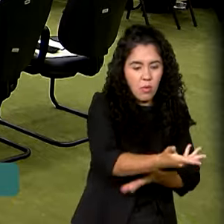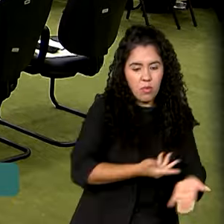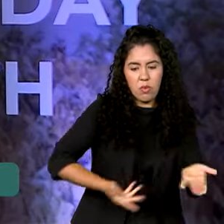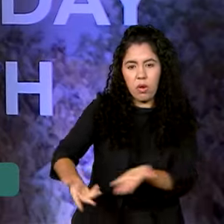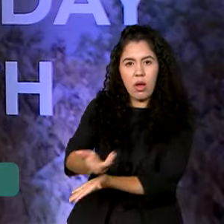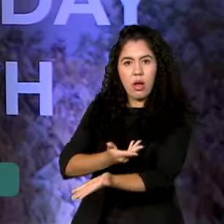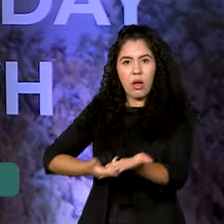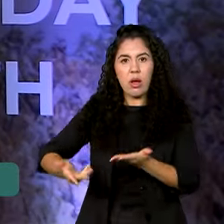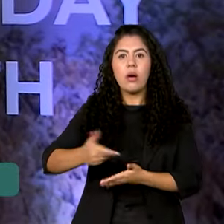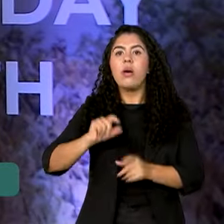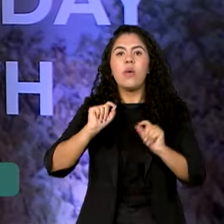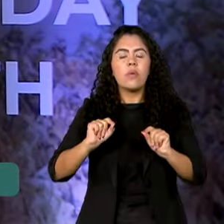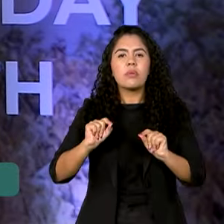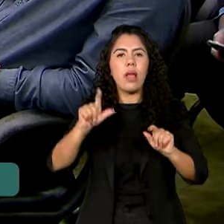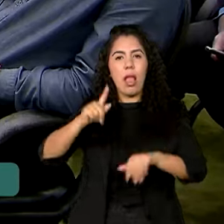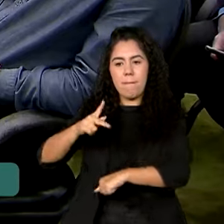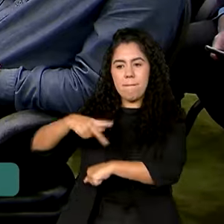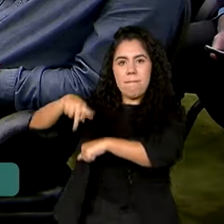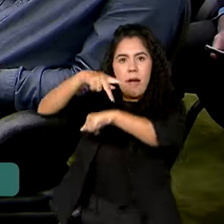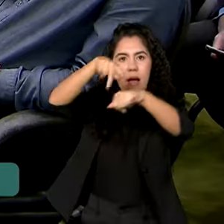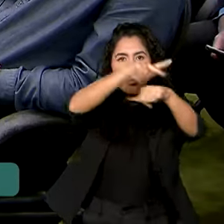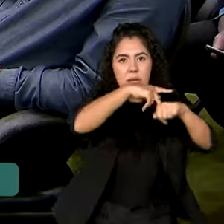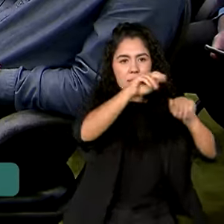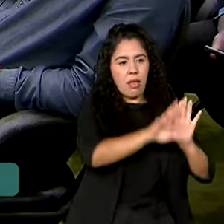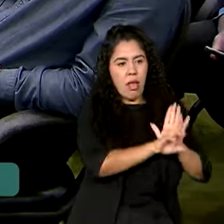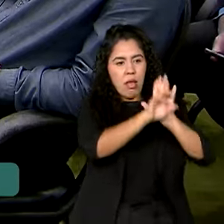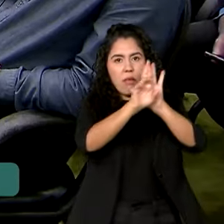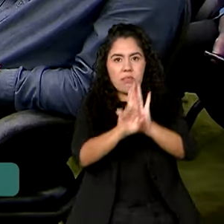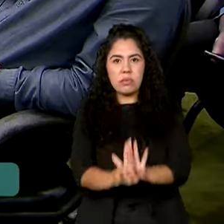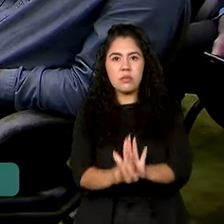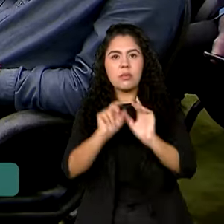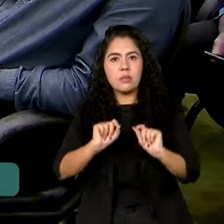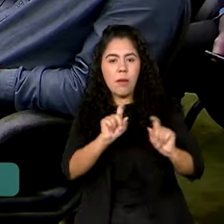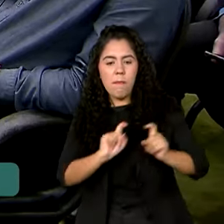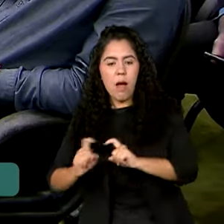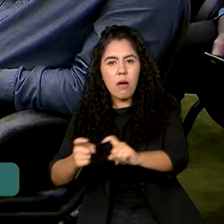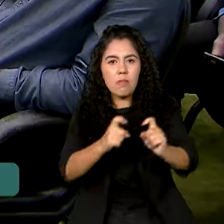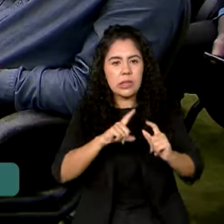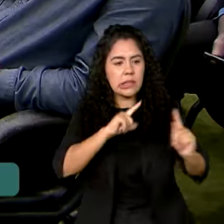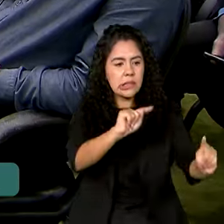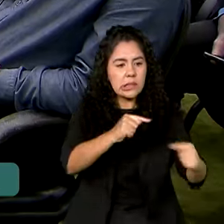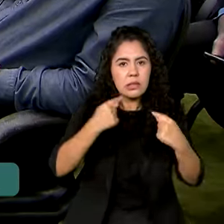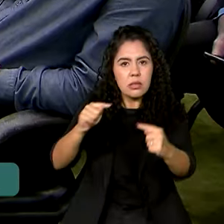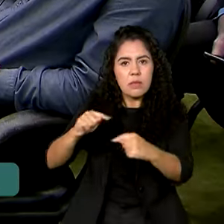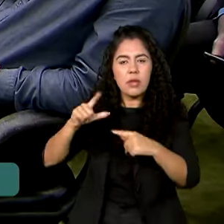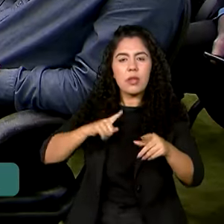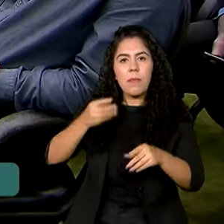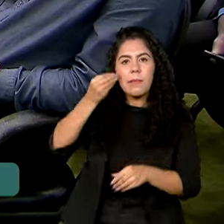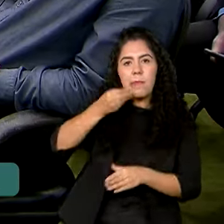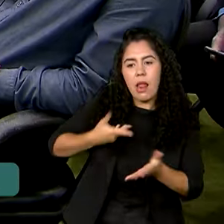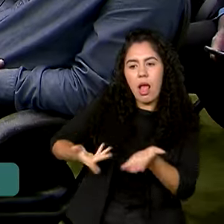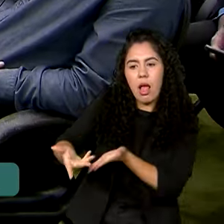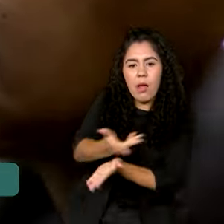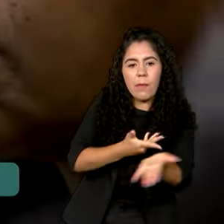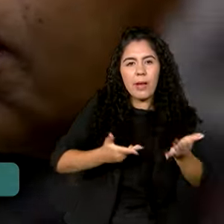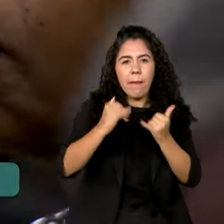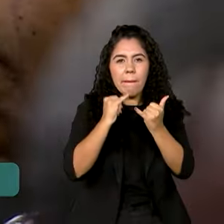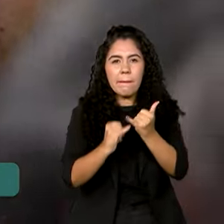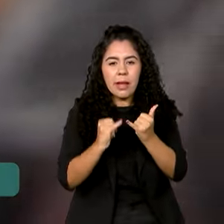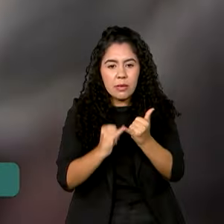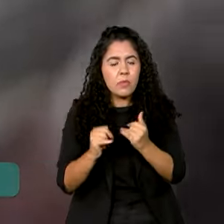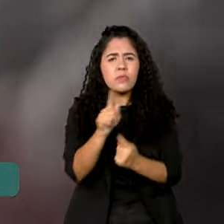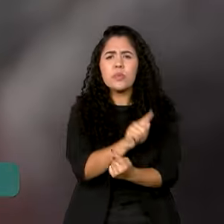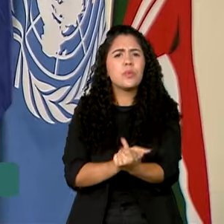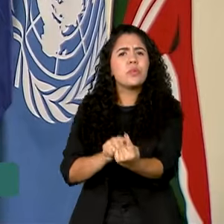países em desenvolvimento que enfrentam desafios e compartilham experiências semelhantes. O